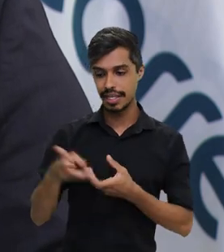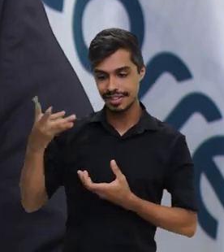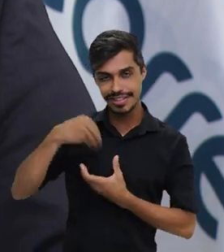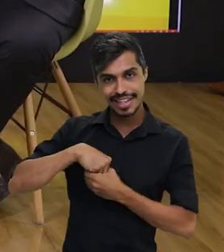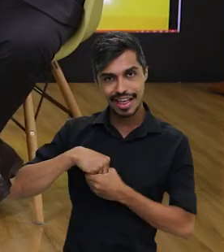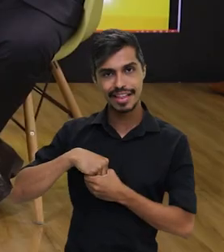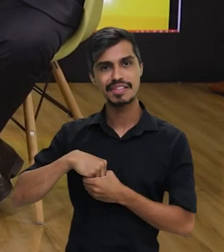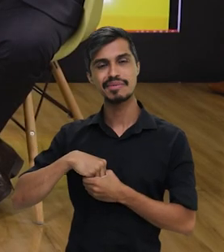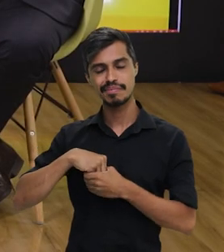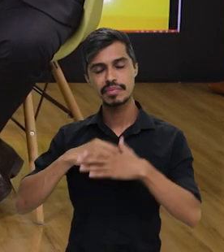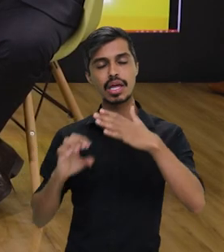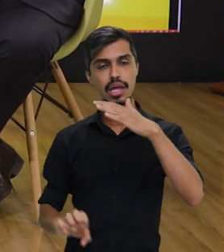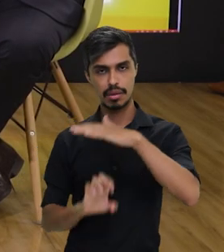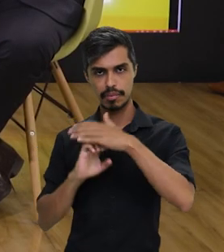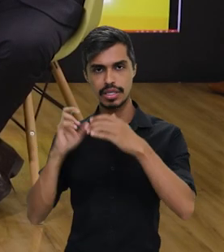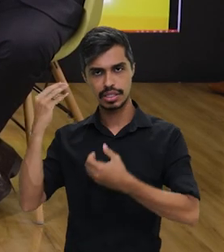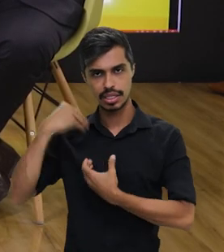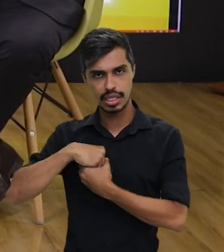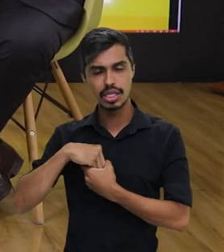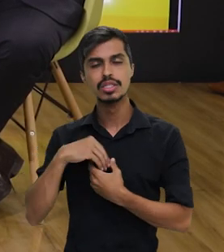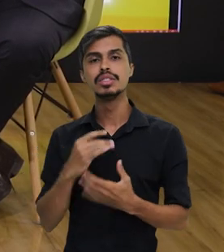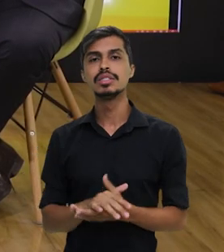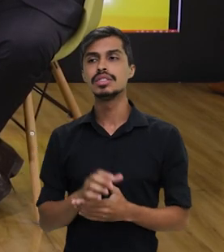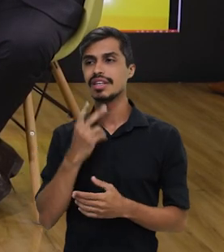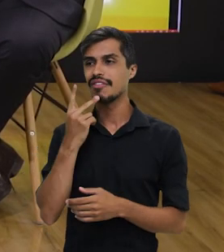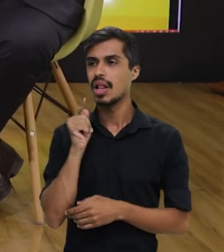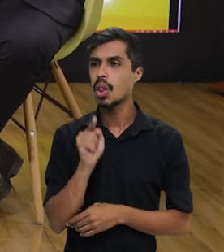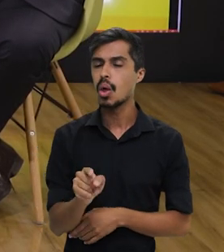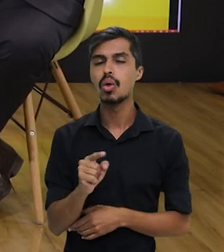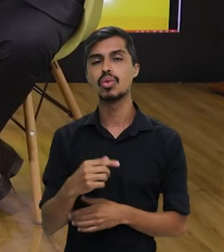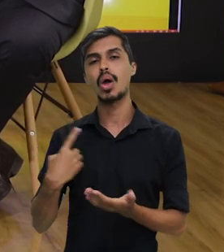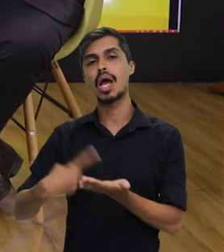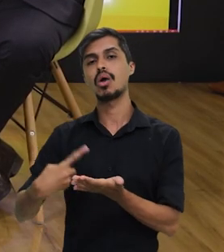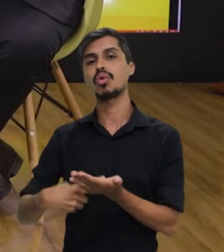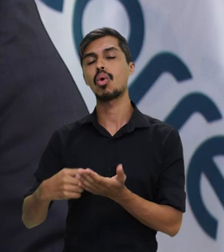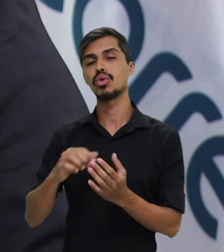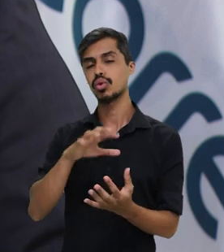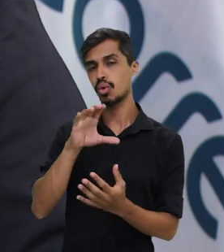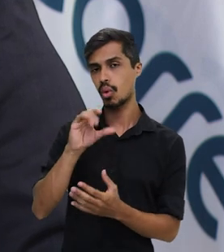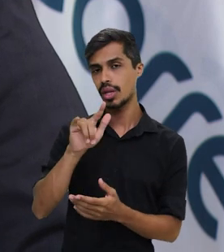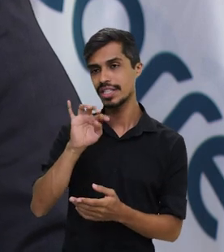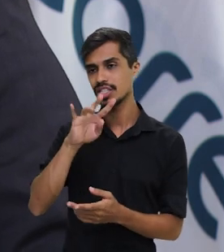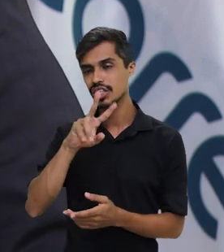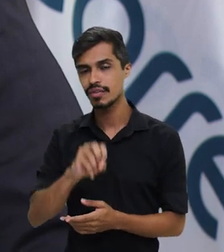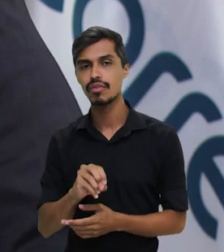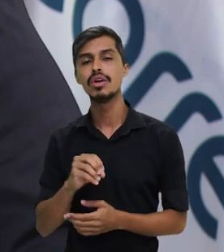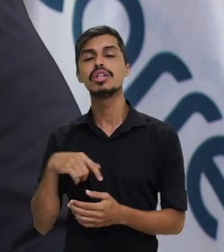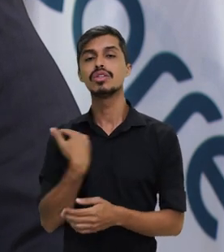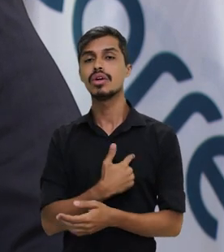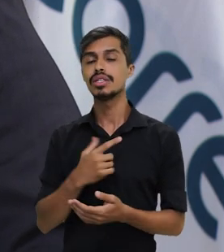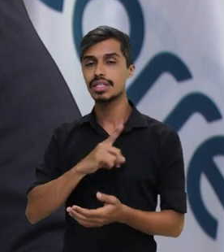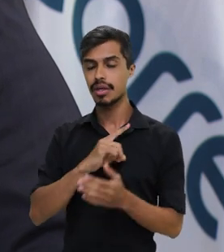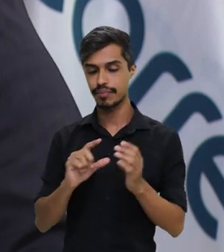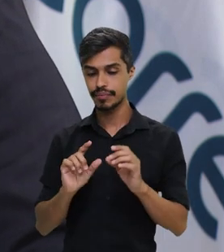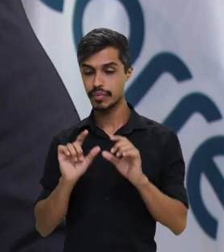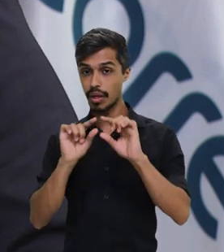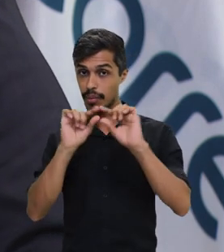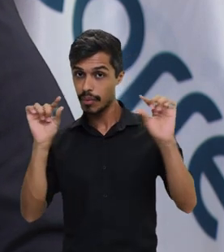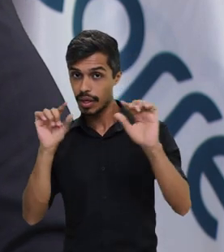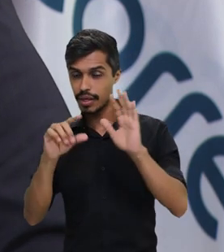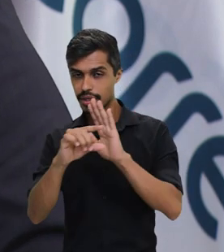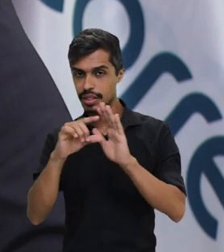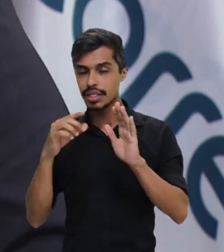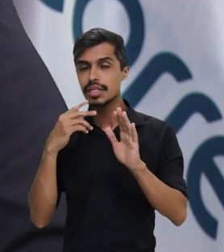aqui também, quando você se referiu ali ao acordo coletivo, nós incluímos uma cláusula que foi muito importante, que é a